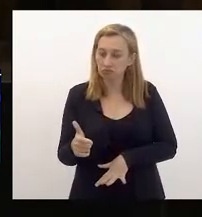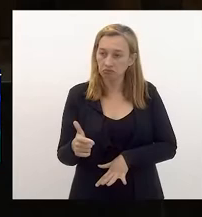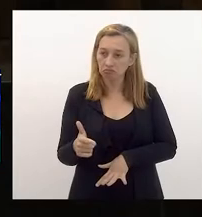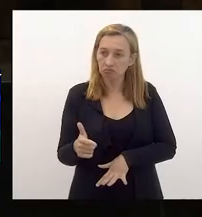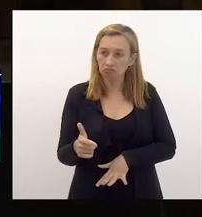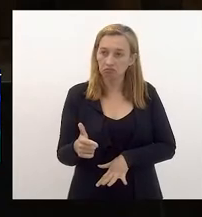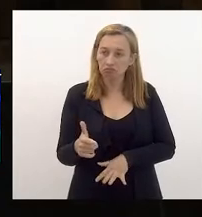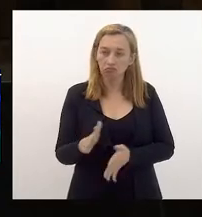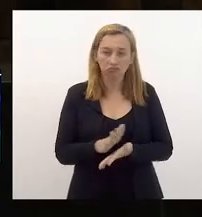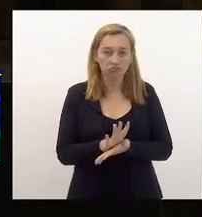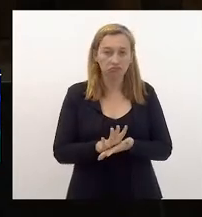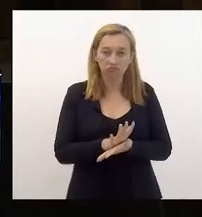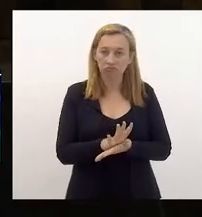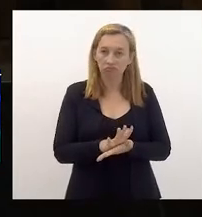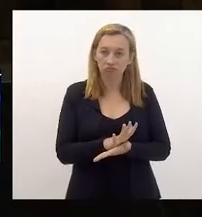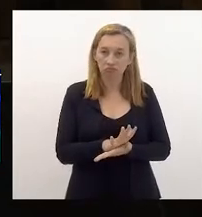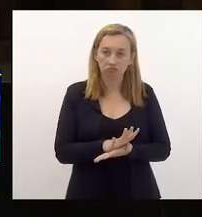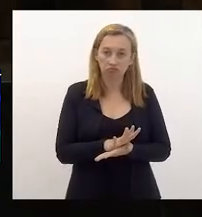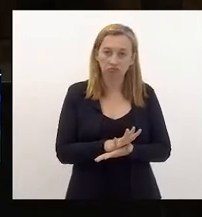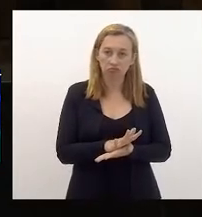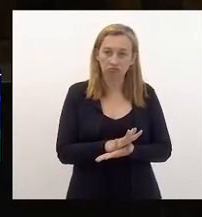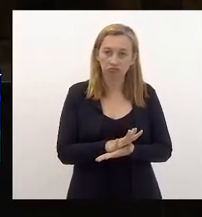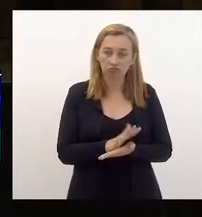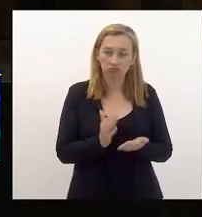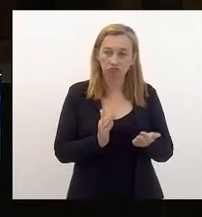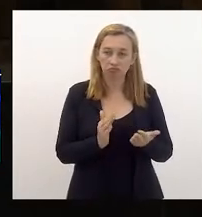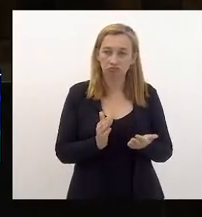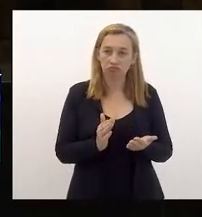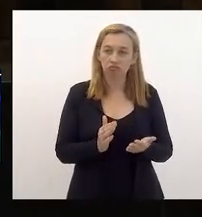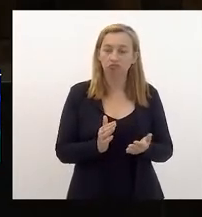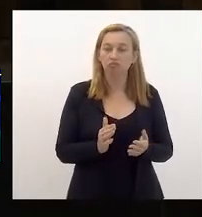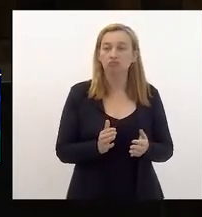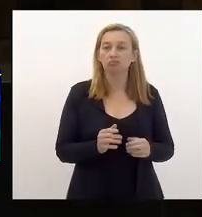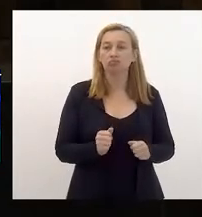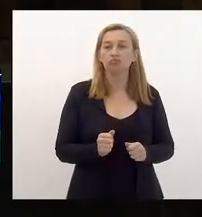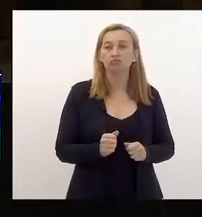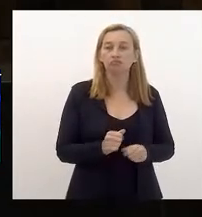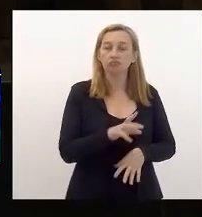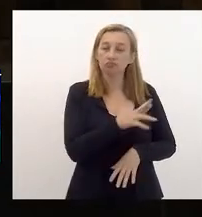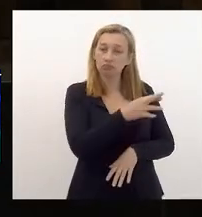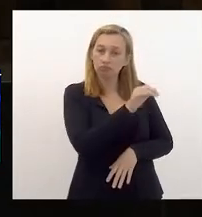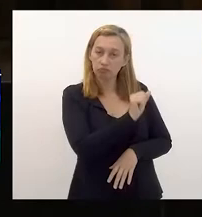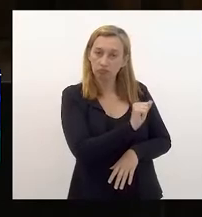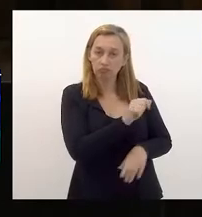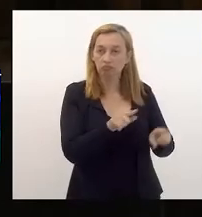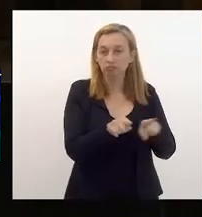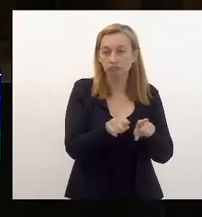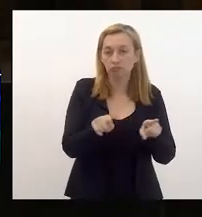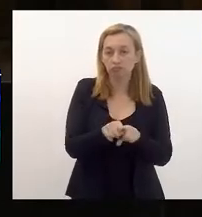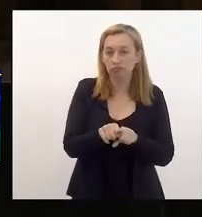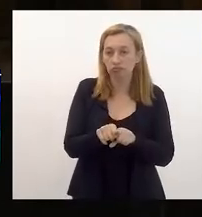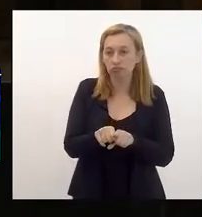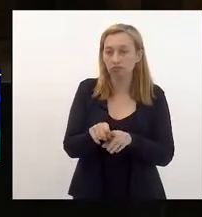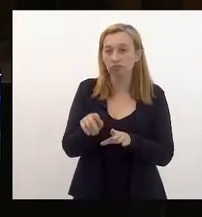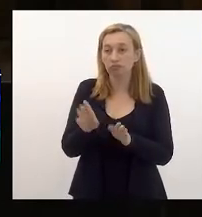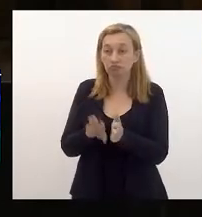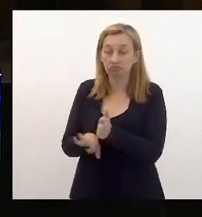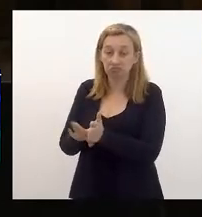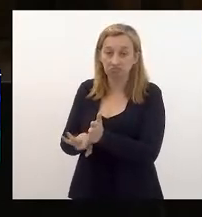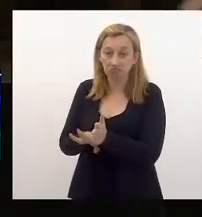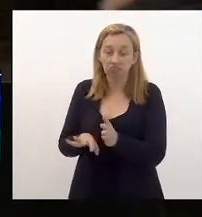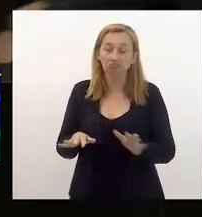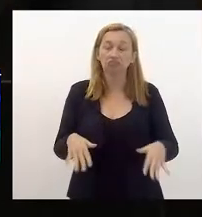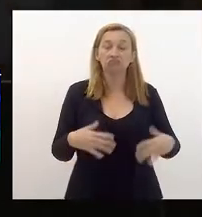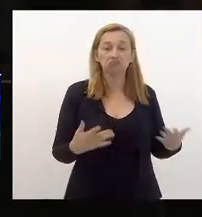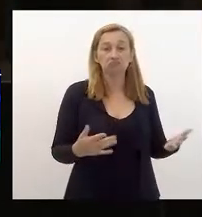previsão de déficit, havendo aí um empate entre a previsão de receitas e a previsão de despesas. E aí,